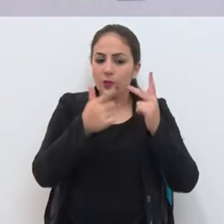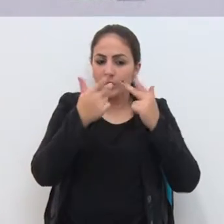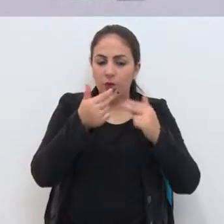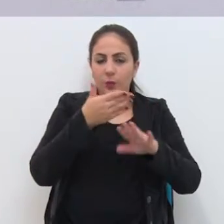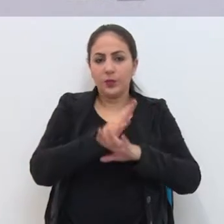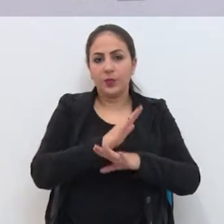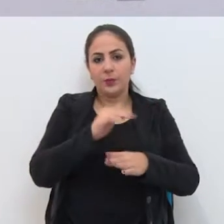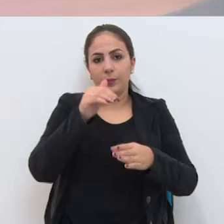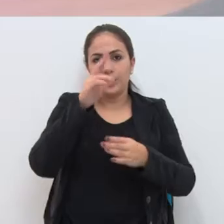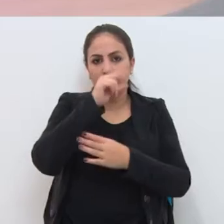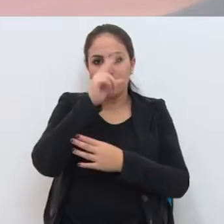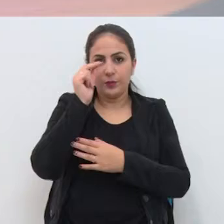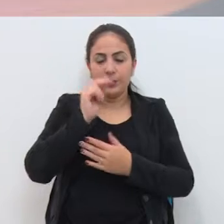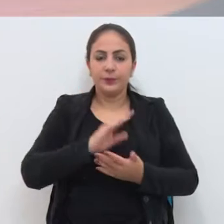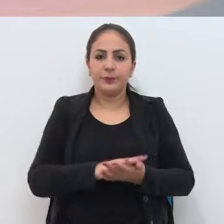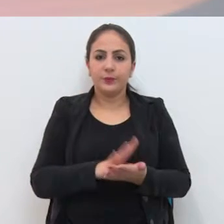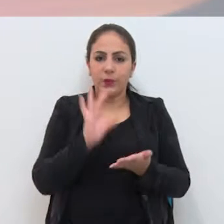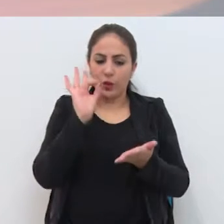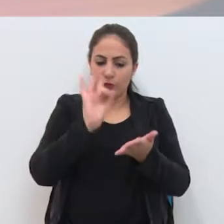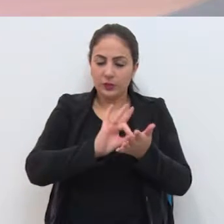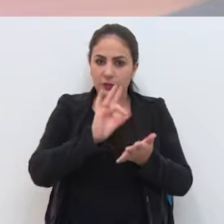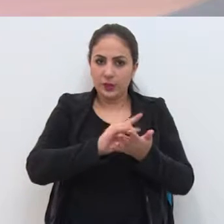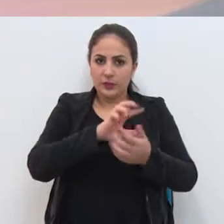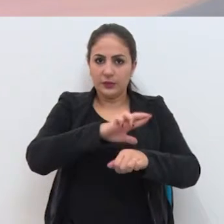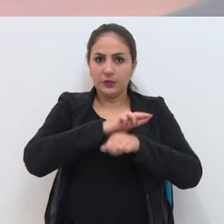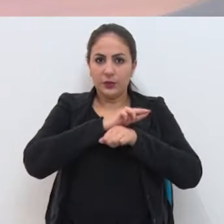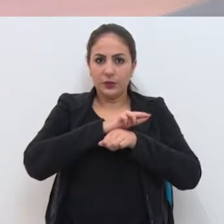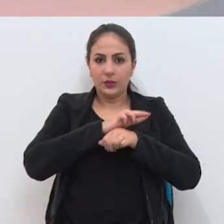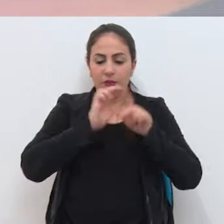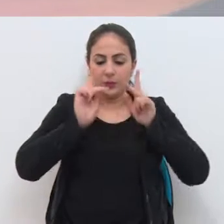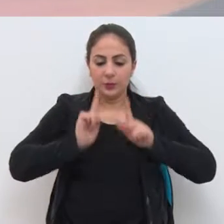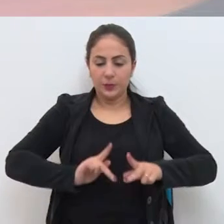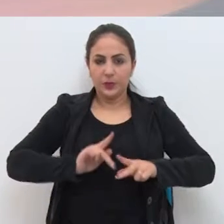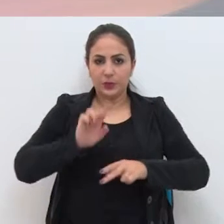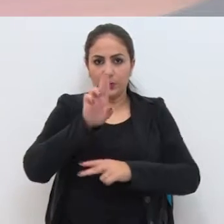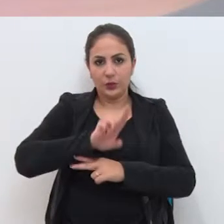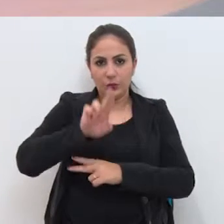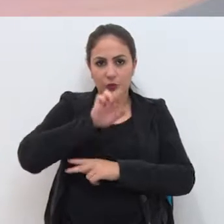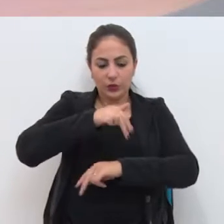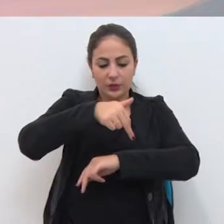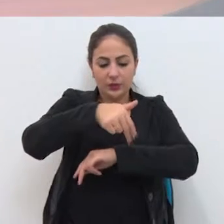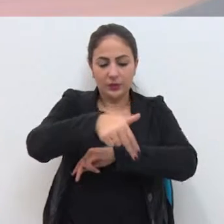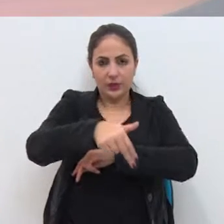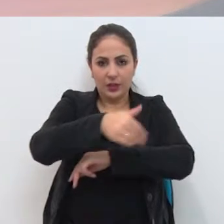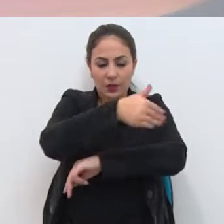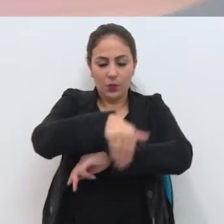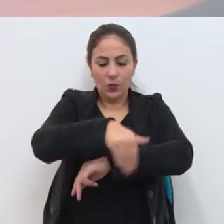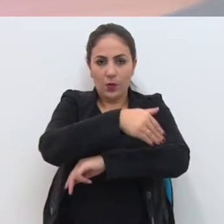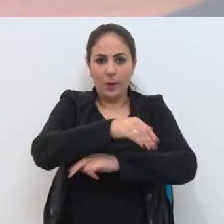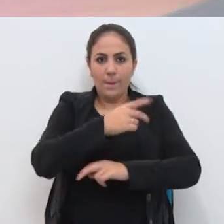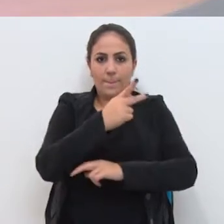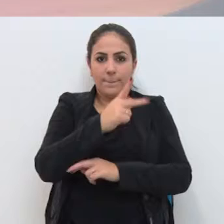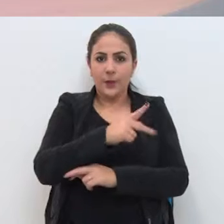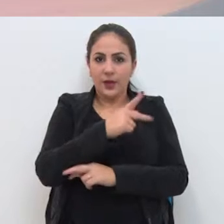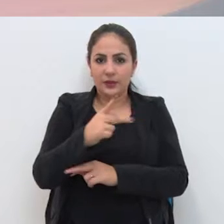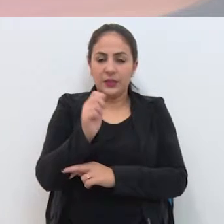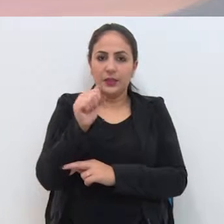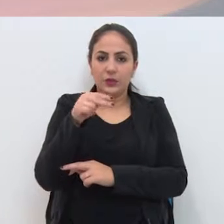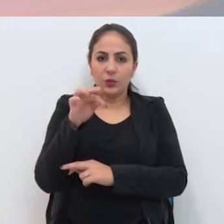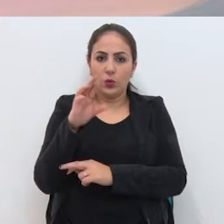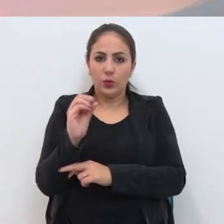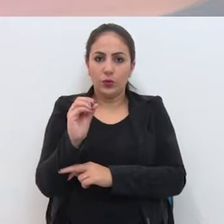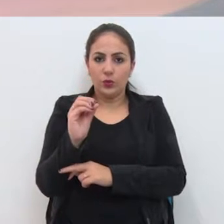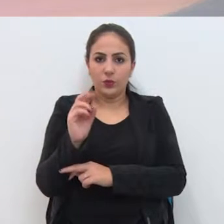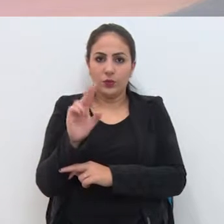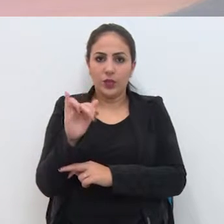seja sancionada pelo prefeito Garantir a segurança dos pedestres Que utilizam a Avenida Padre Antônio Vieira No bairro São